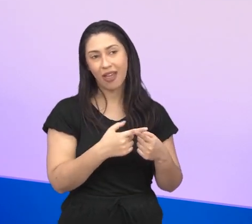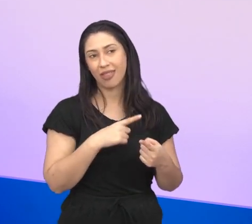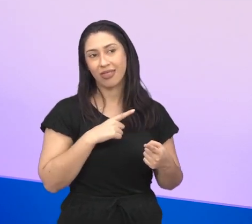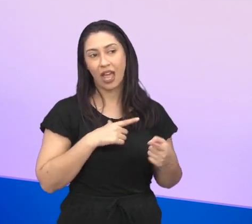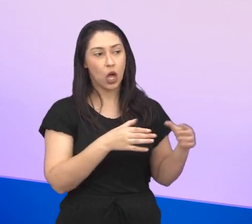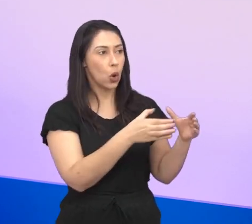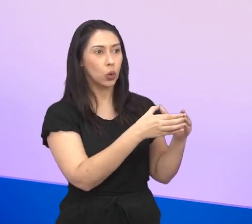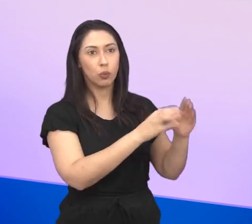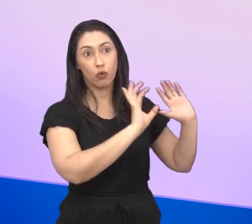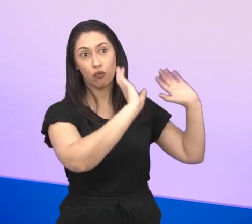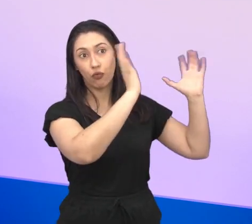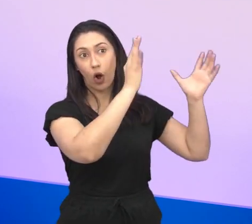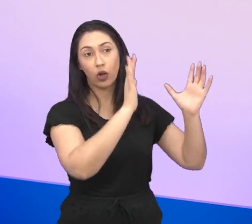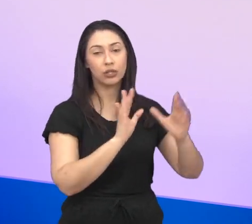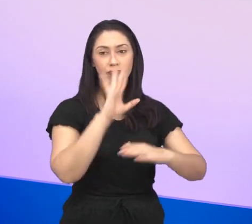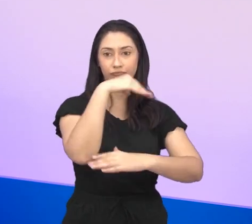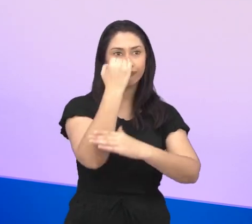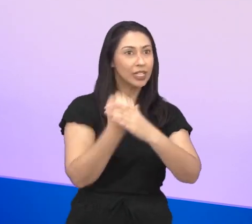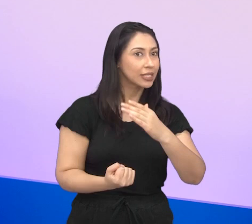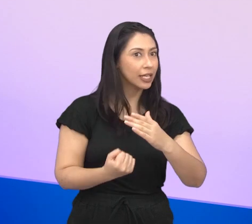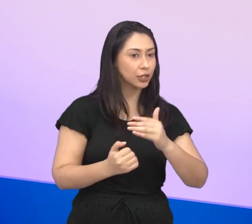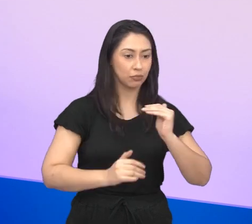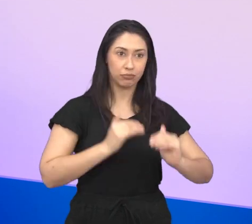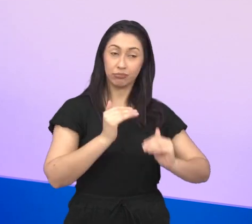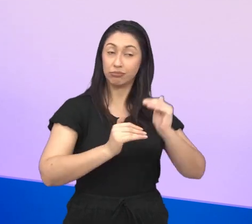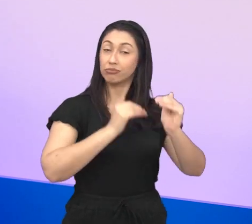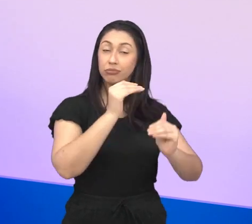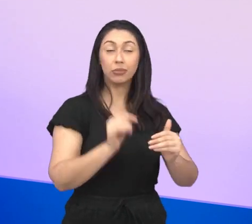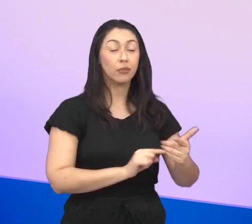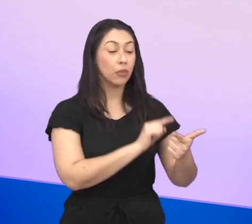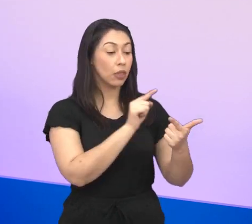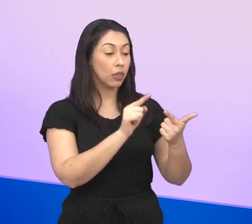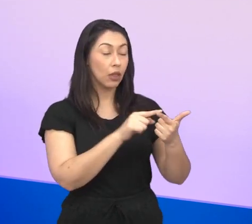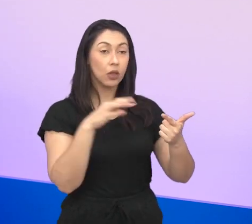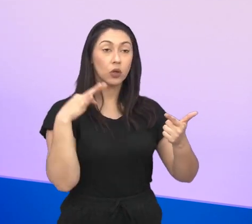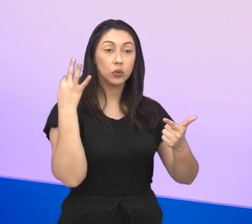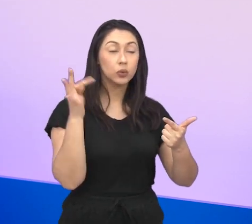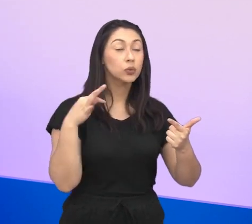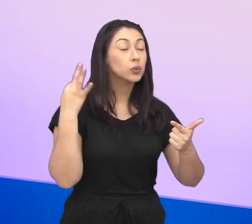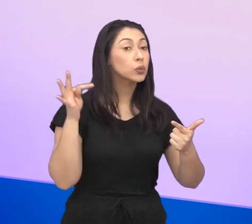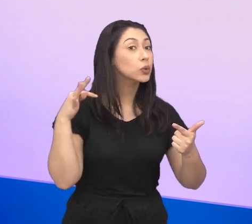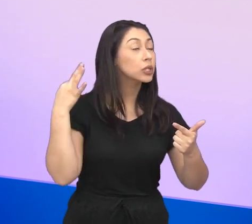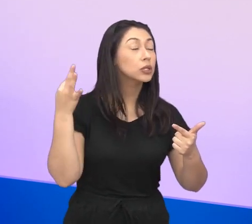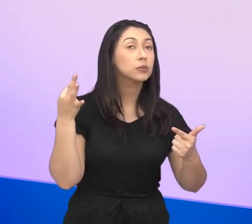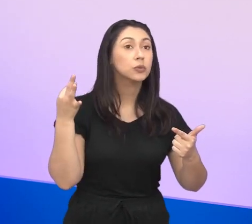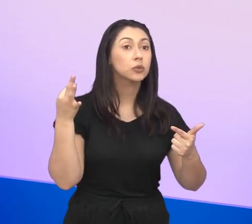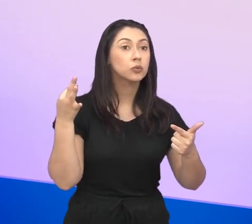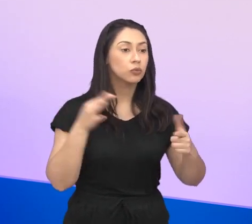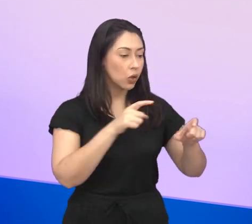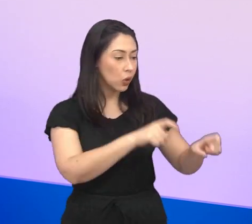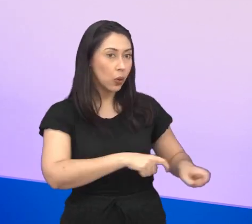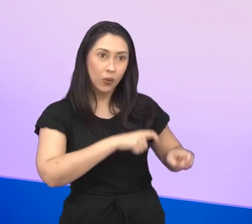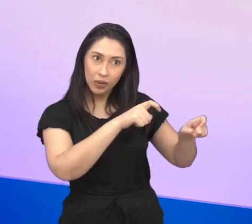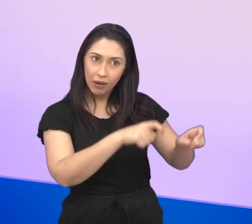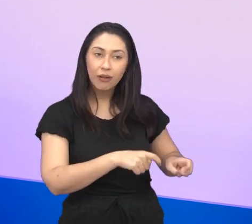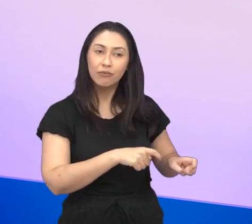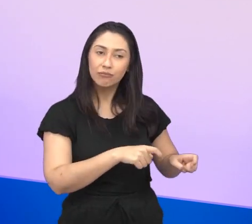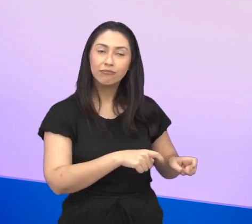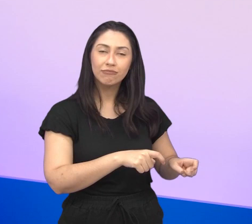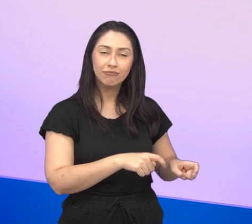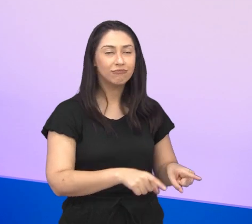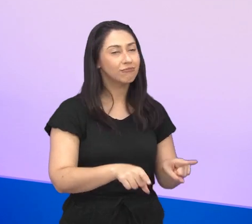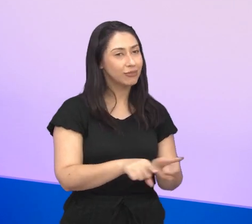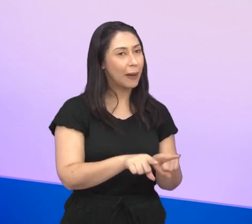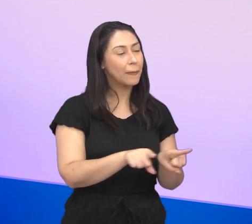de vôlei e basquete que estão em ascensão, nós temos também aí o turismo rural, que também